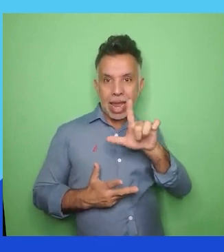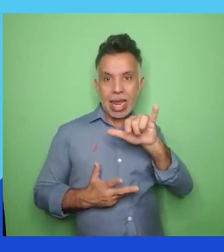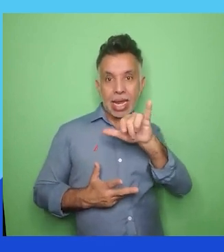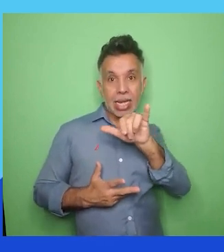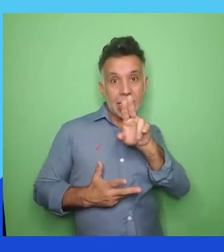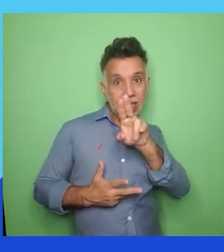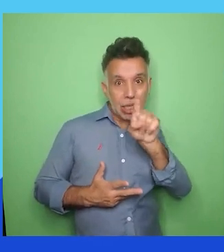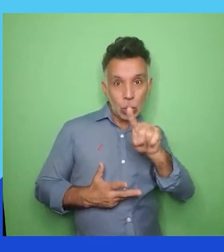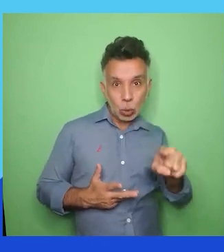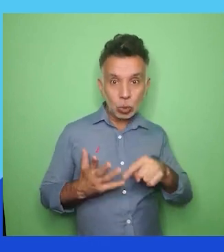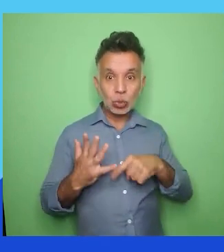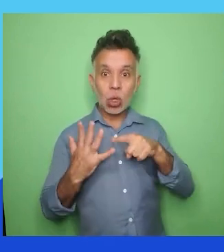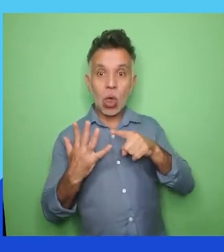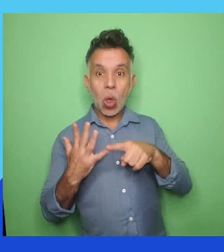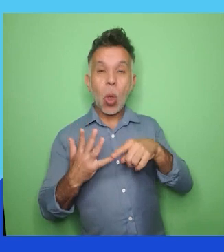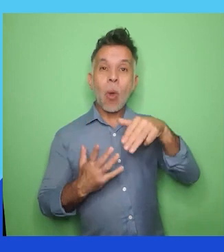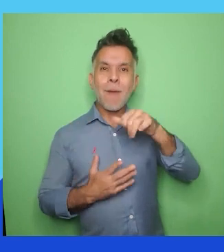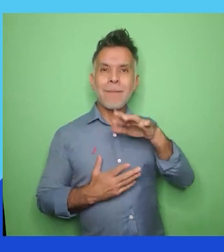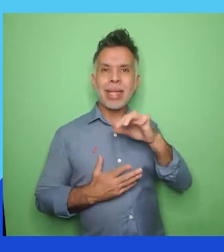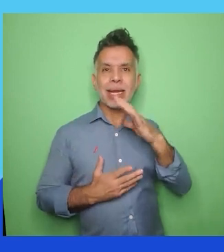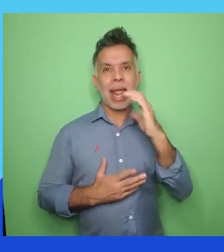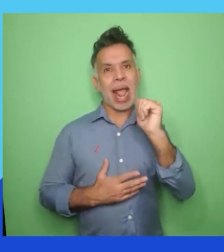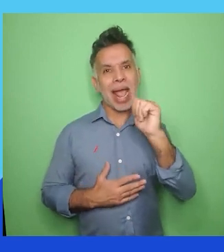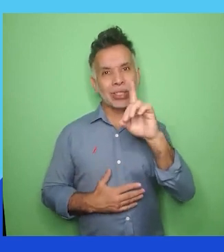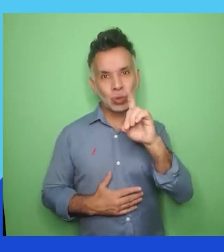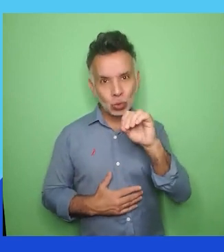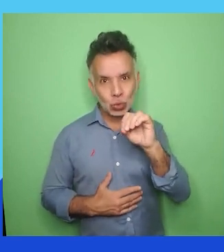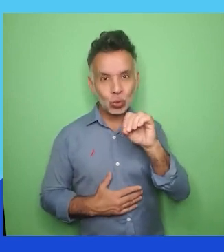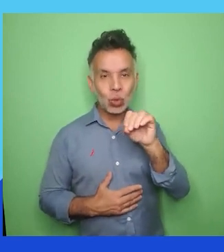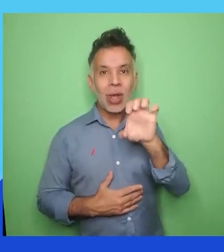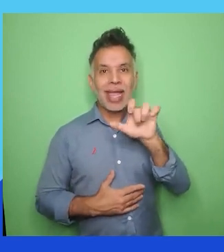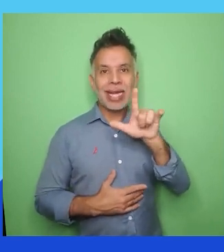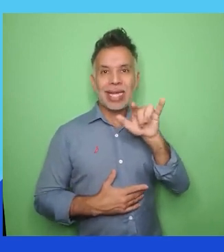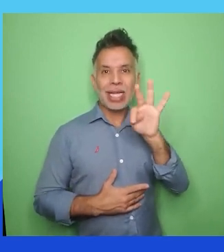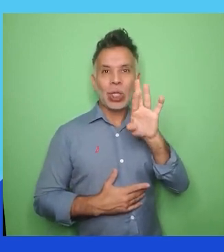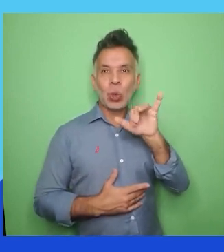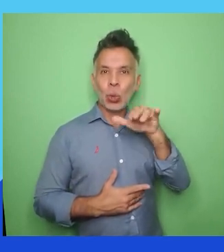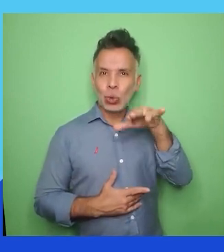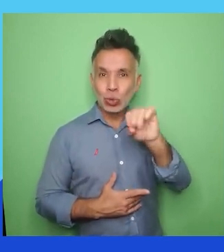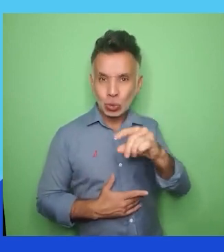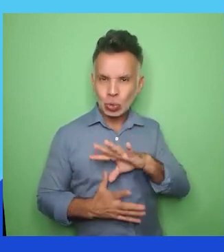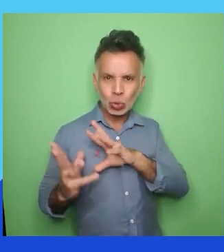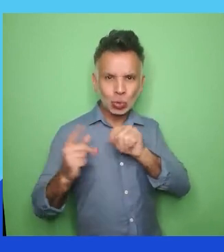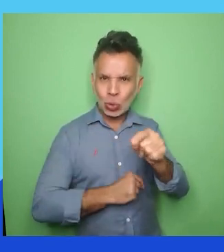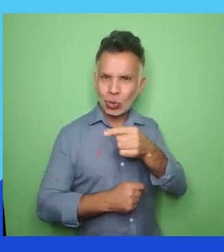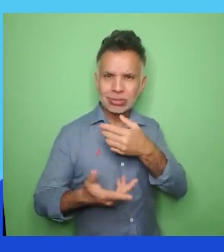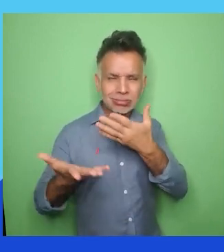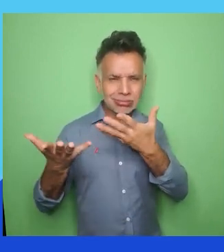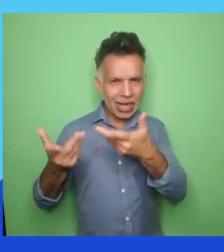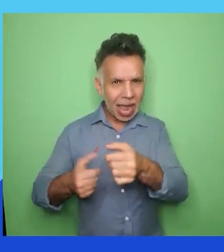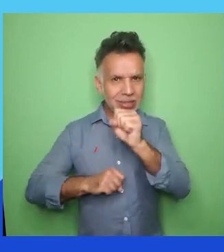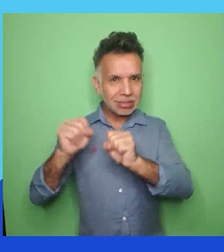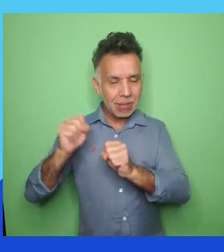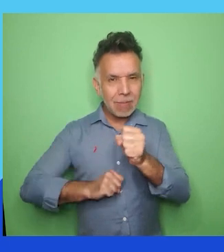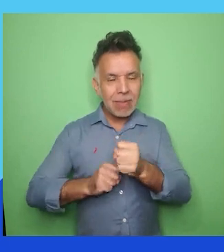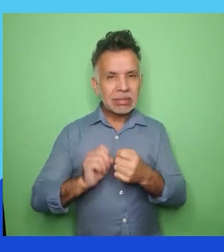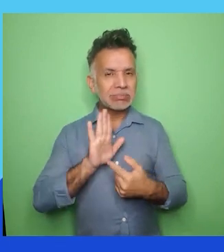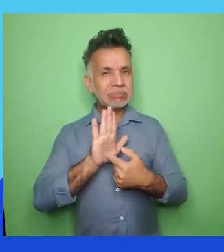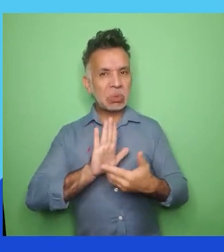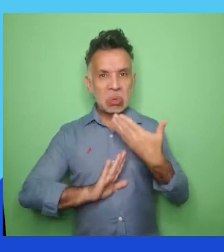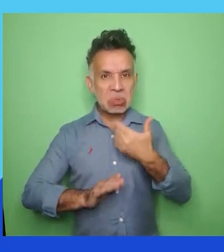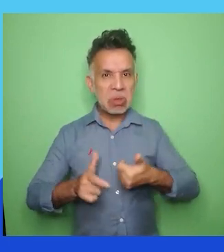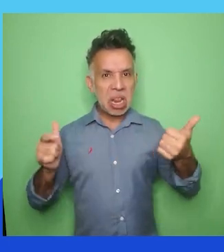excelentes empresas e reconhecidas pelo Great Place to Work, com melhores empresas para a mulher trabalhar. Continuamos com o